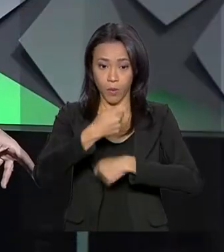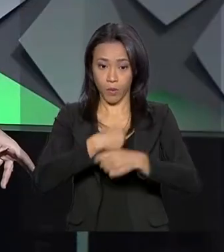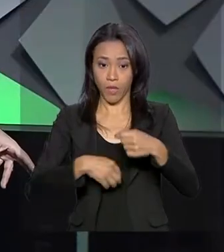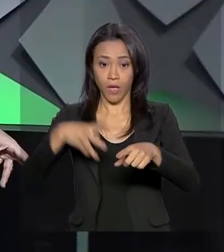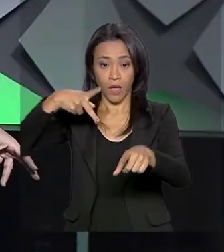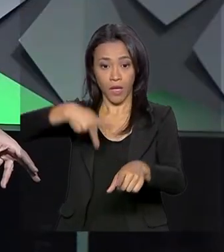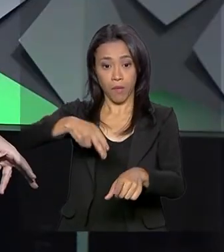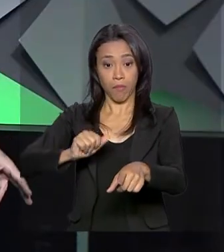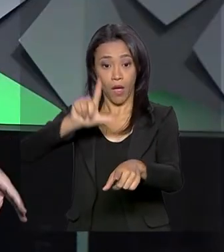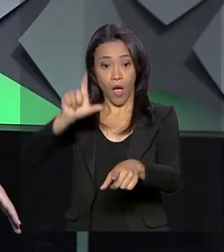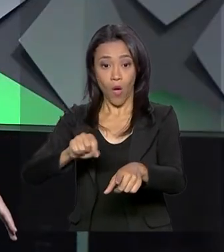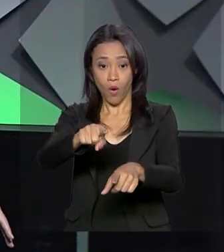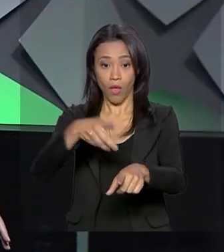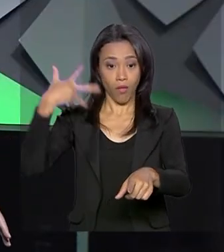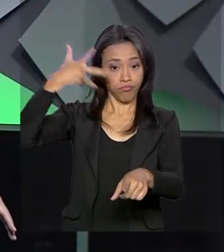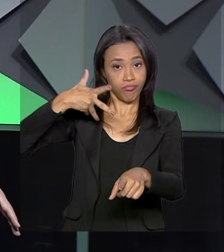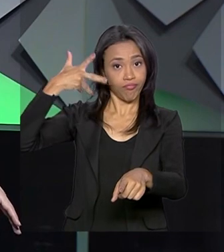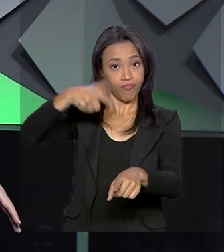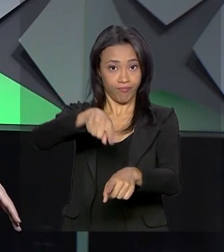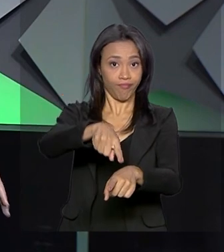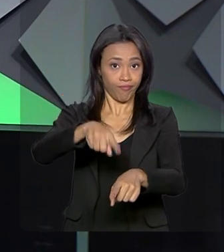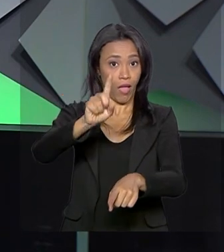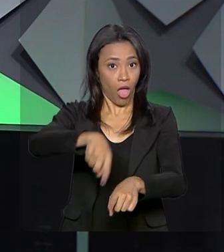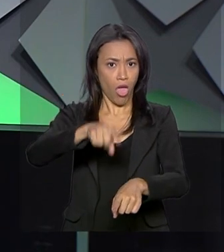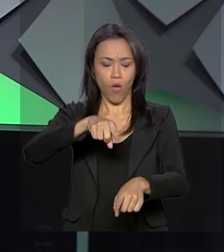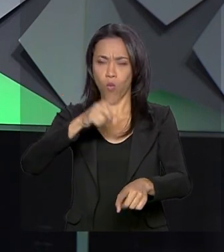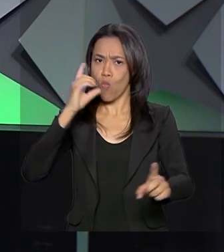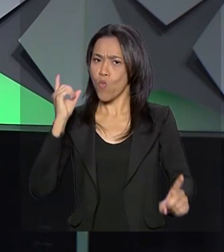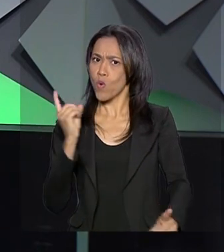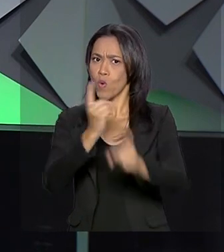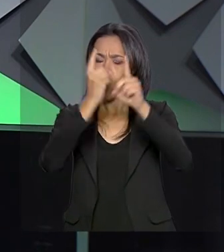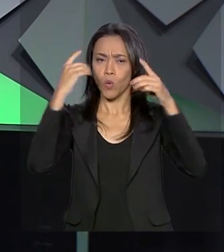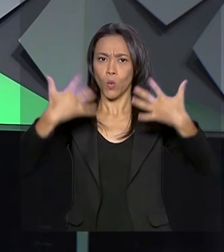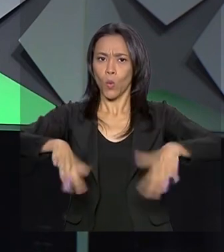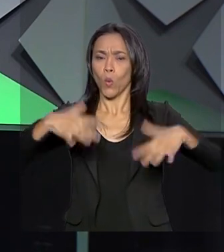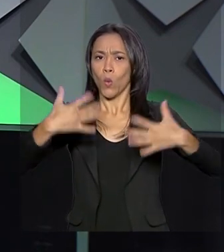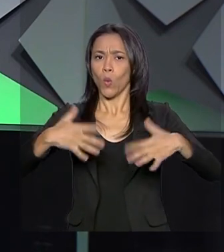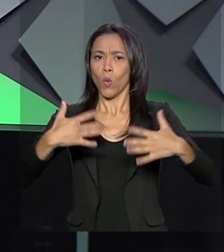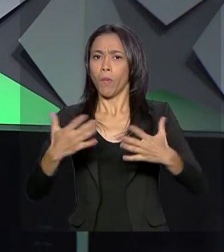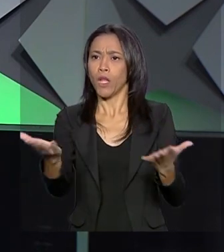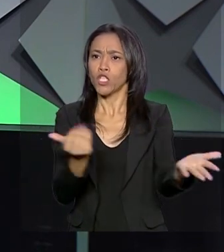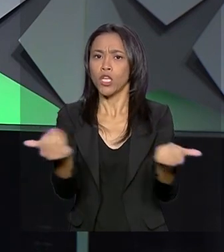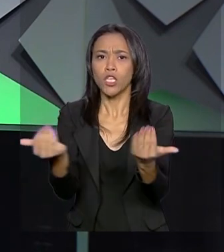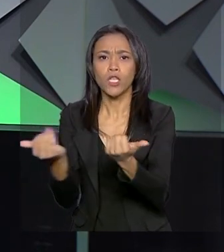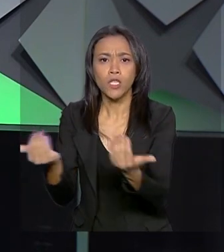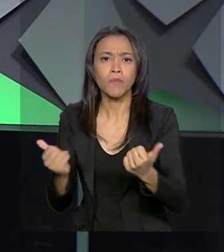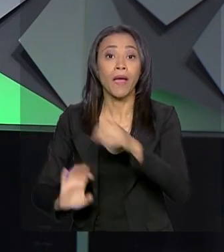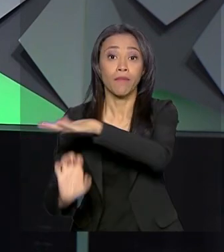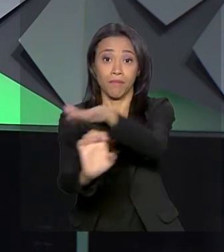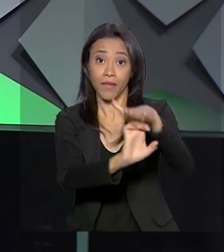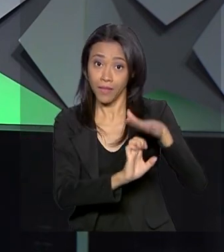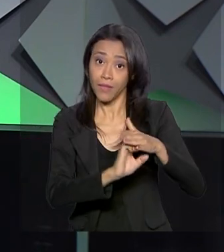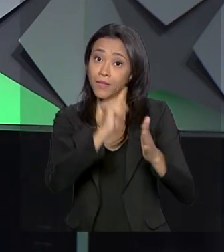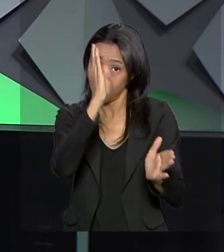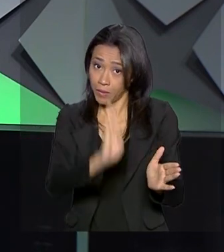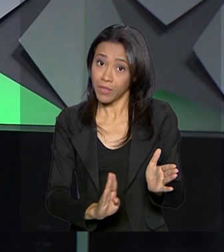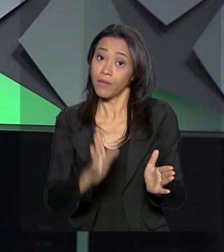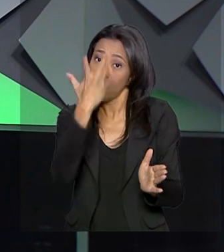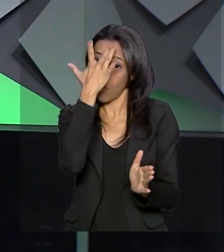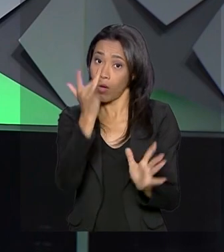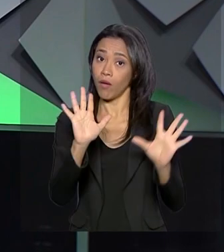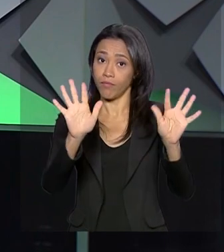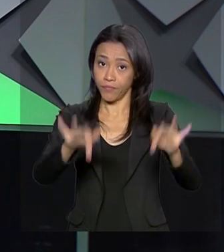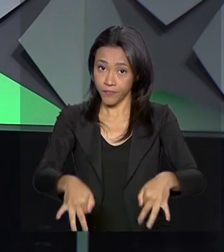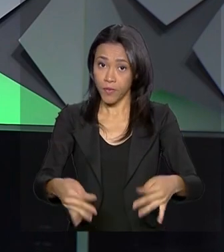durante esse encontro que é considerado o maior evento para a atração de investimentos do Brasil e termina amanhã em São Paulo.